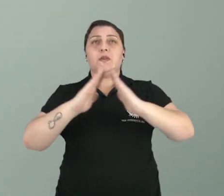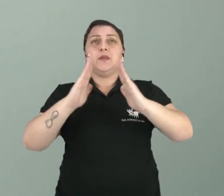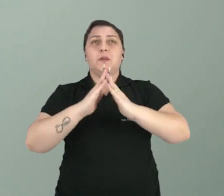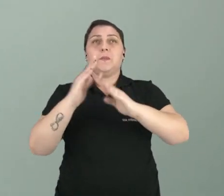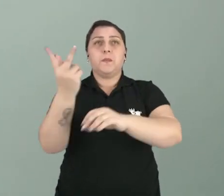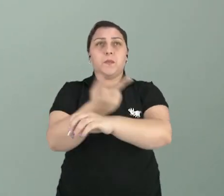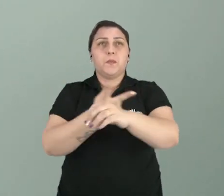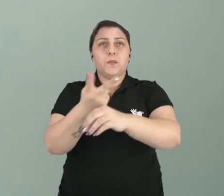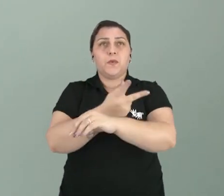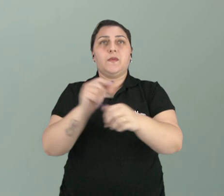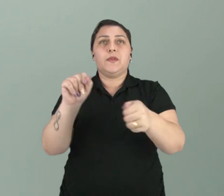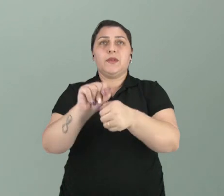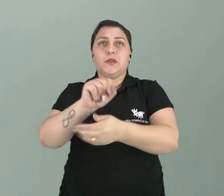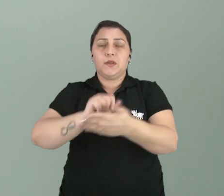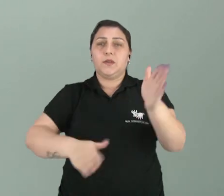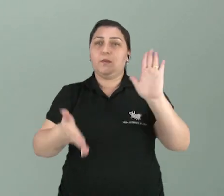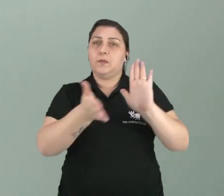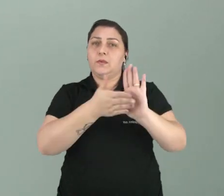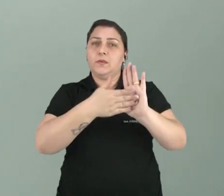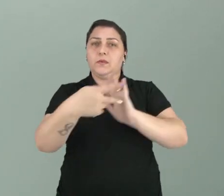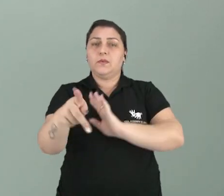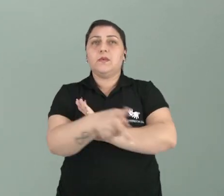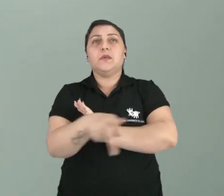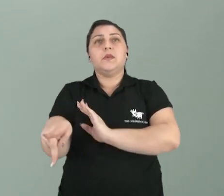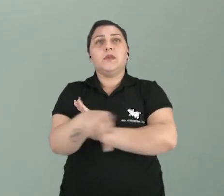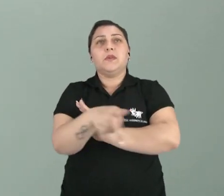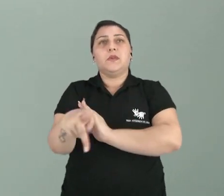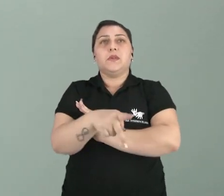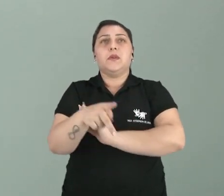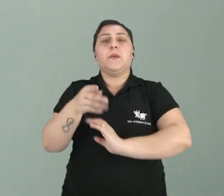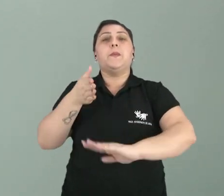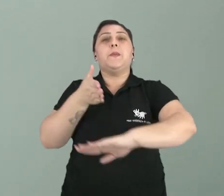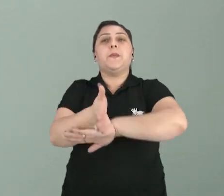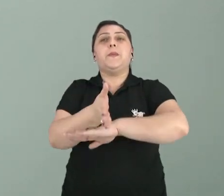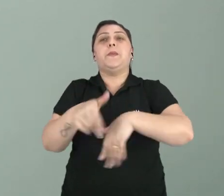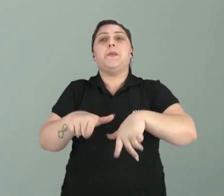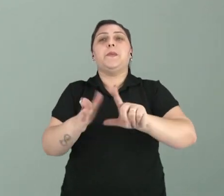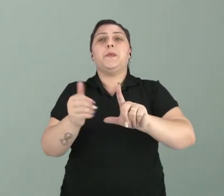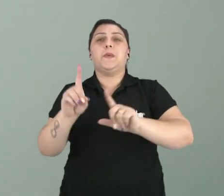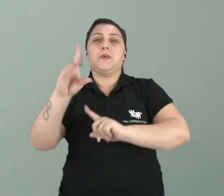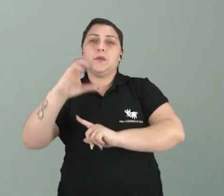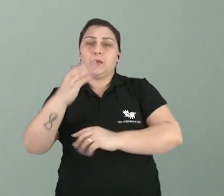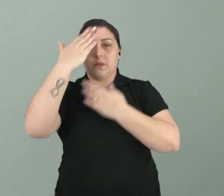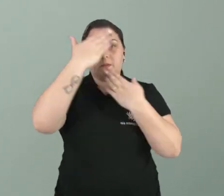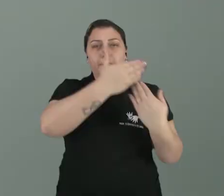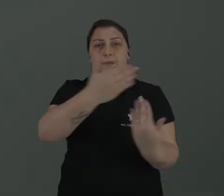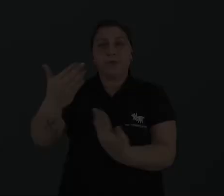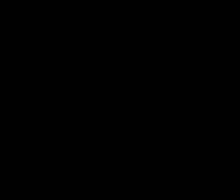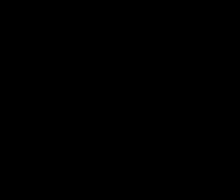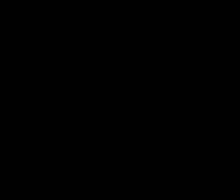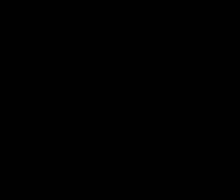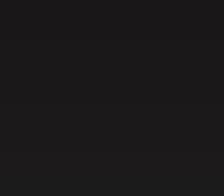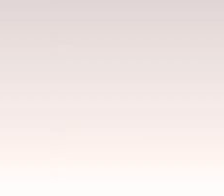procure realizar as atividades propostas pelo seu professor e acesse a nossa plataforma Eduque. Obrigada.